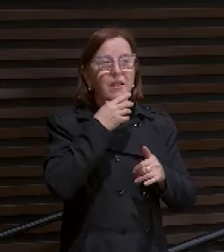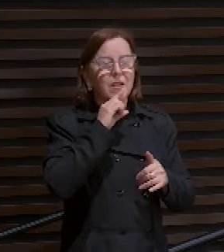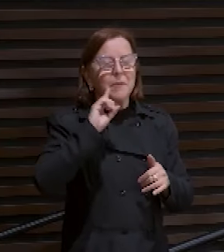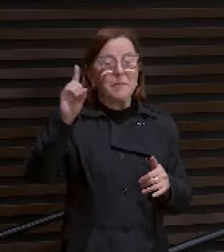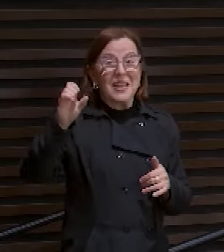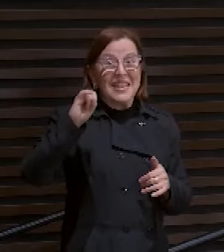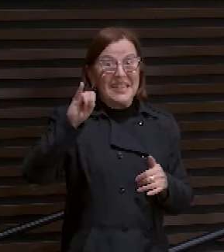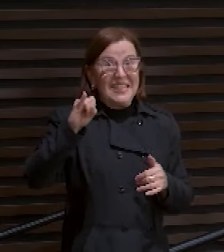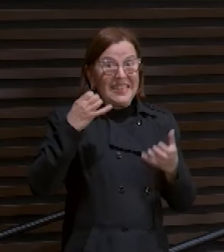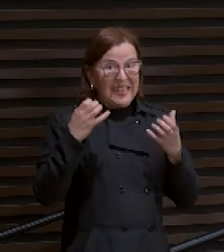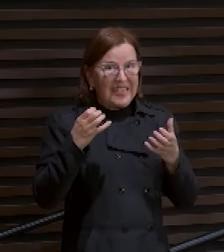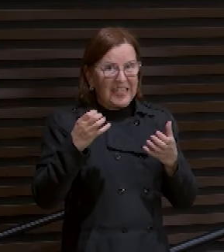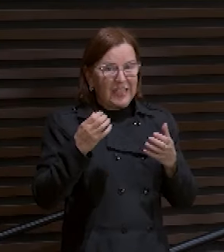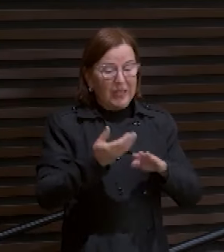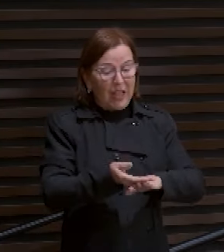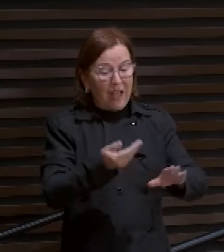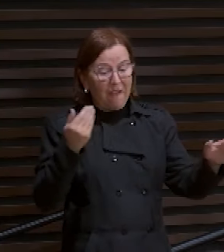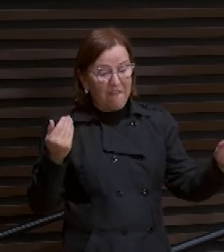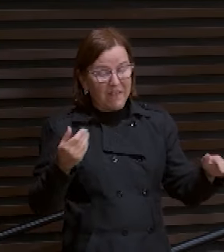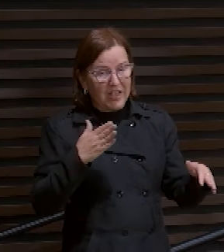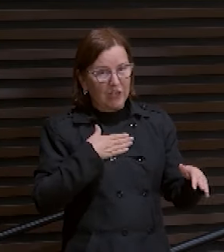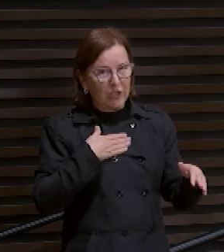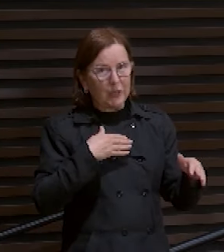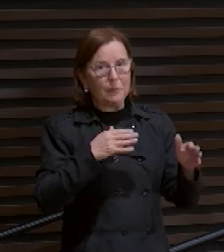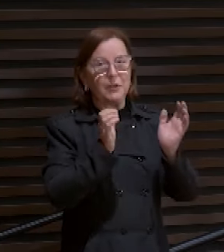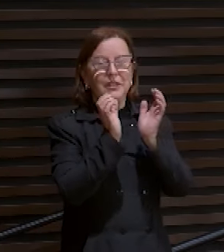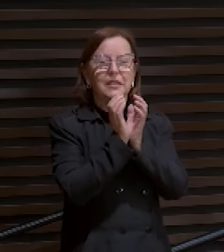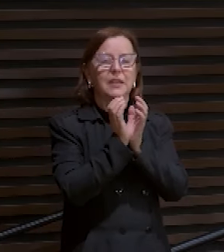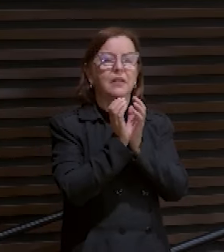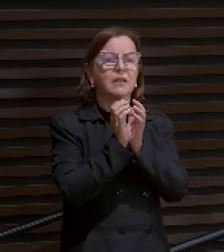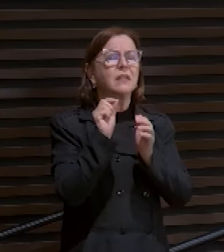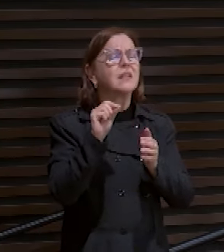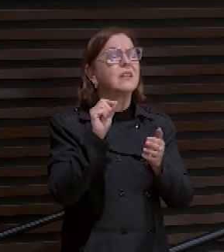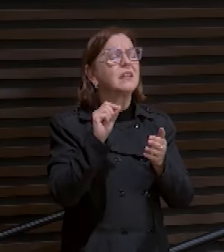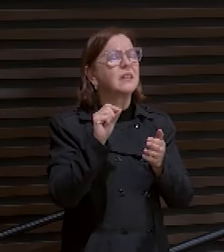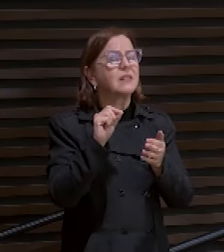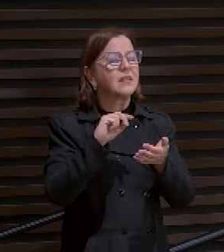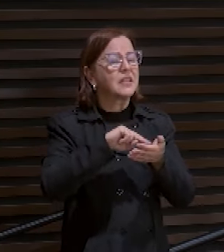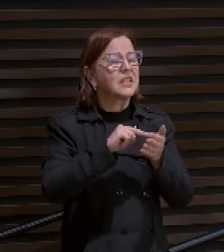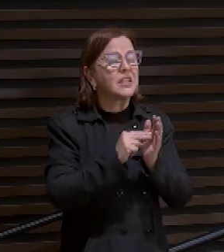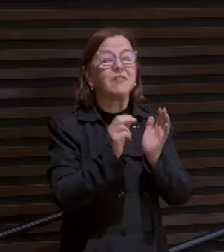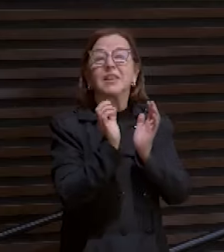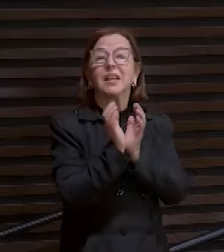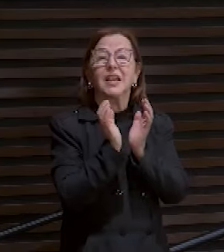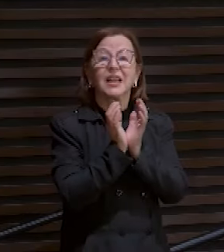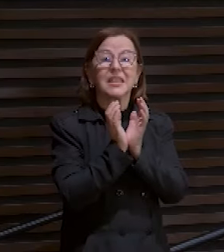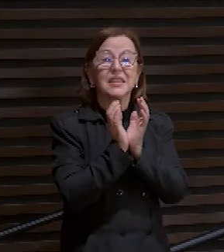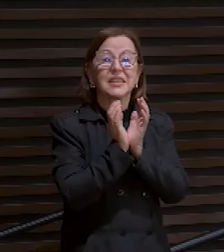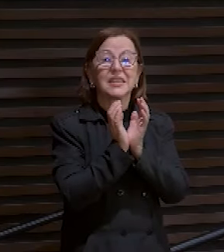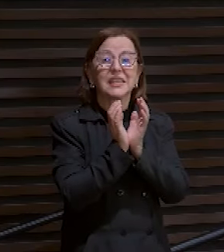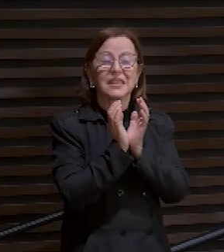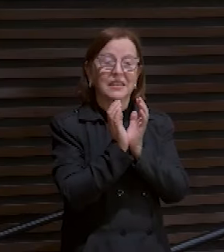Passa de mim esse cálice. Que cálice é esse, meus queridos? Que cálice é esse?